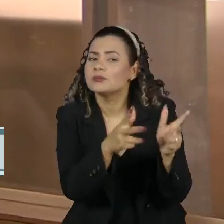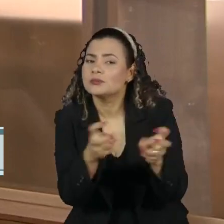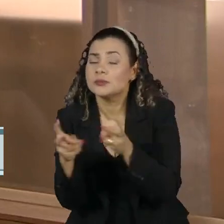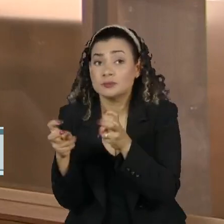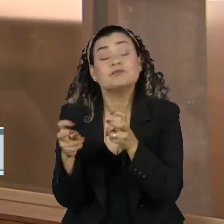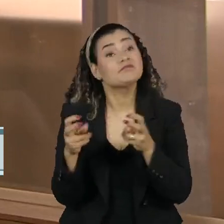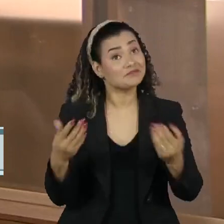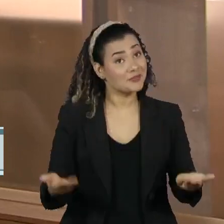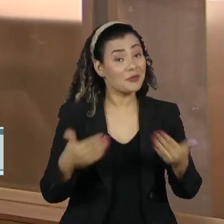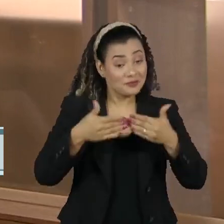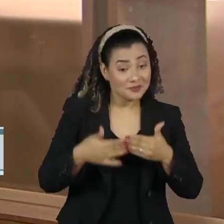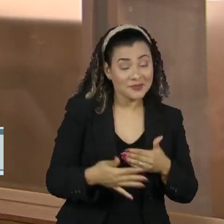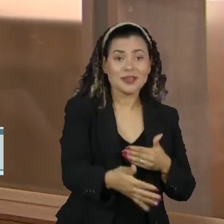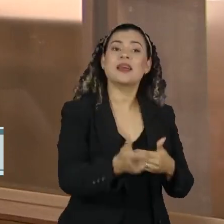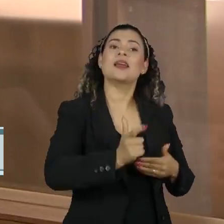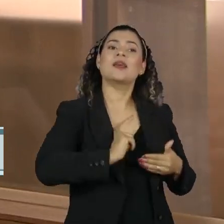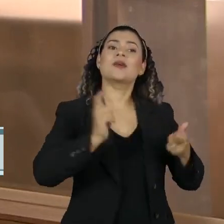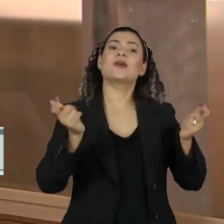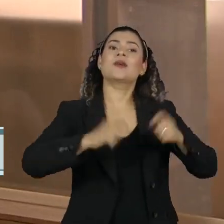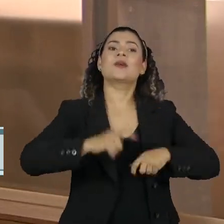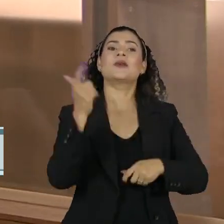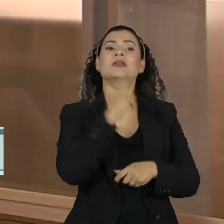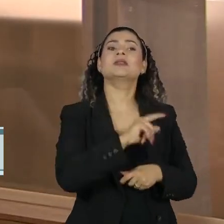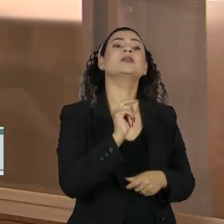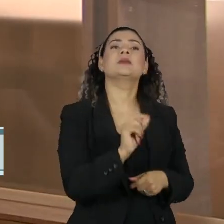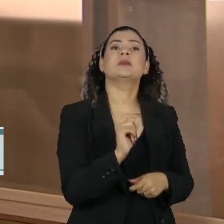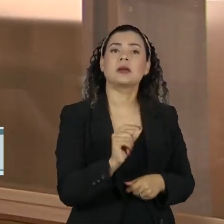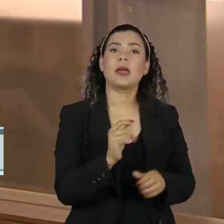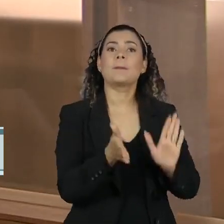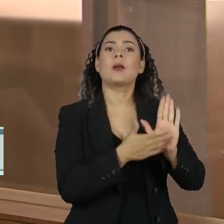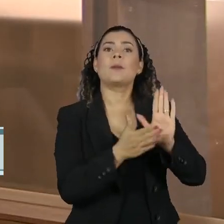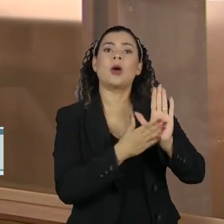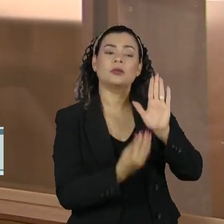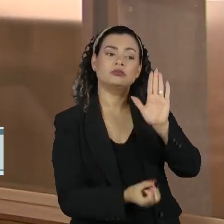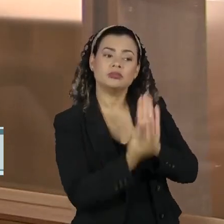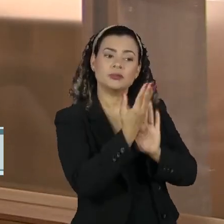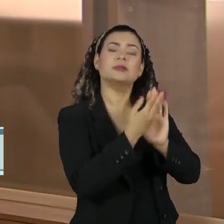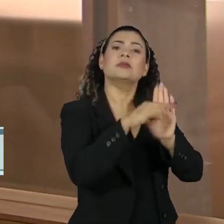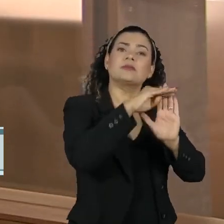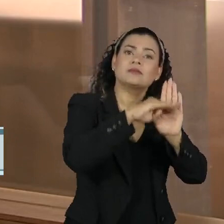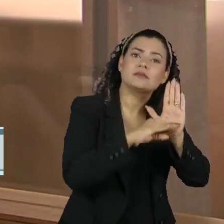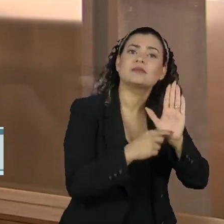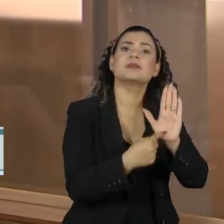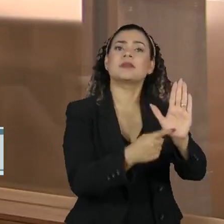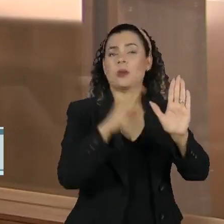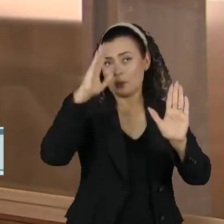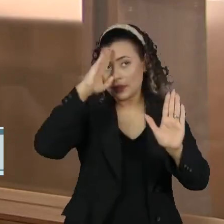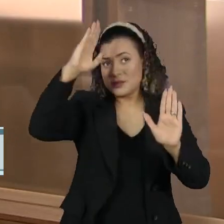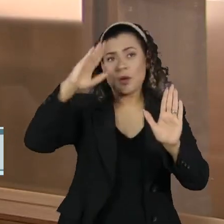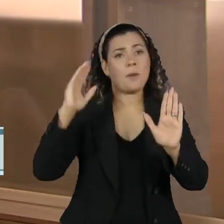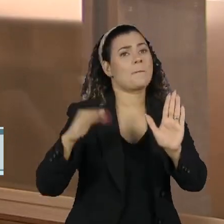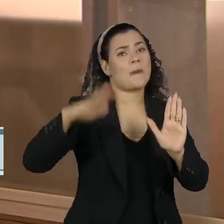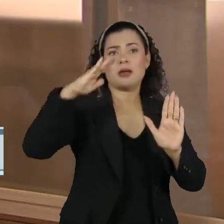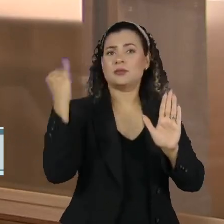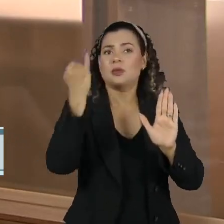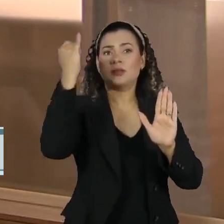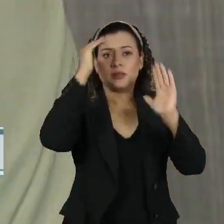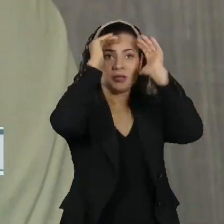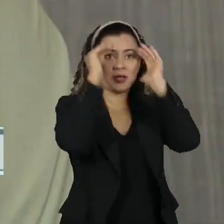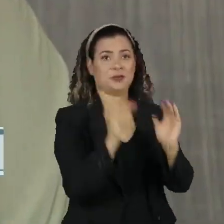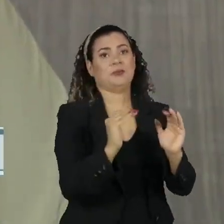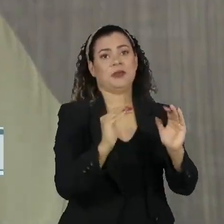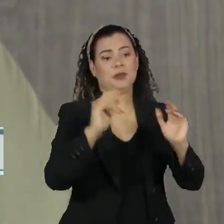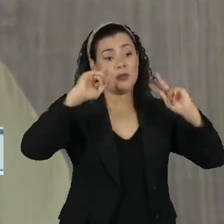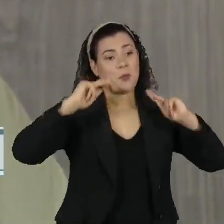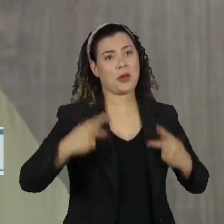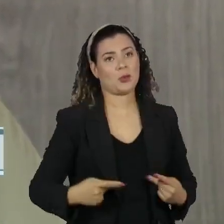E a partir daí eu tenho condições de criar as nossas políticas, onde principalmente o pilar mais importante para nós é o respeito.